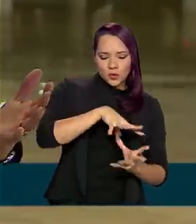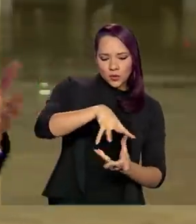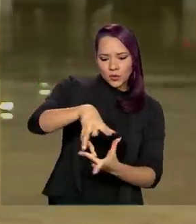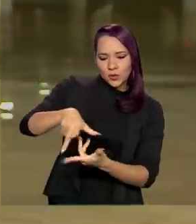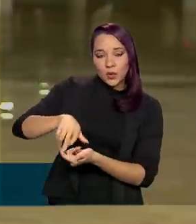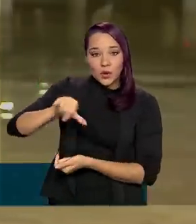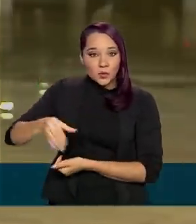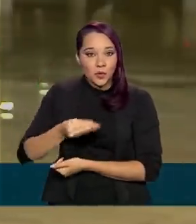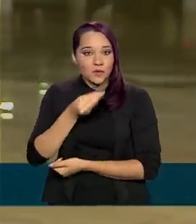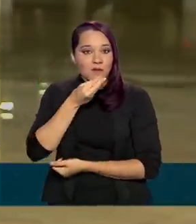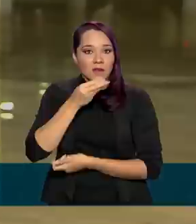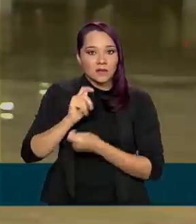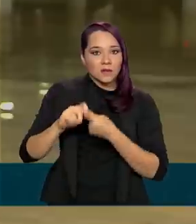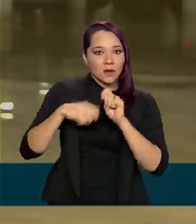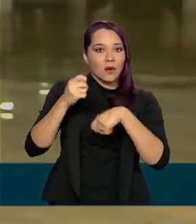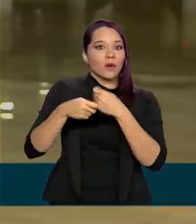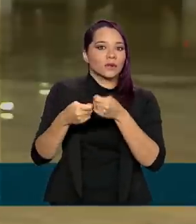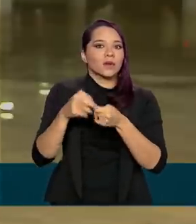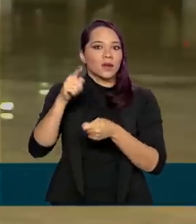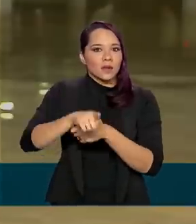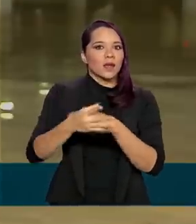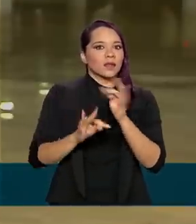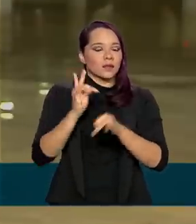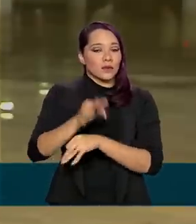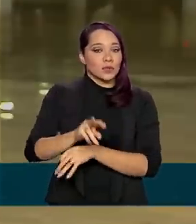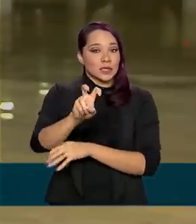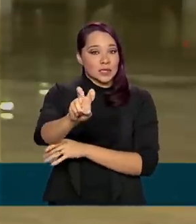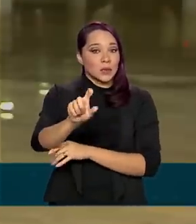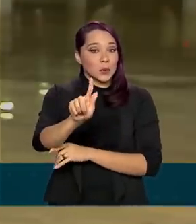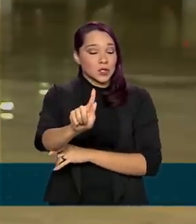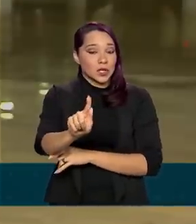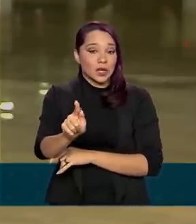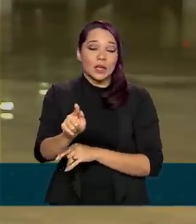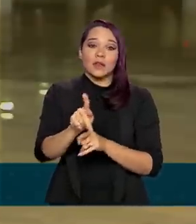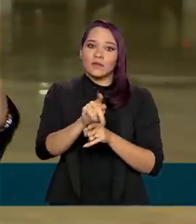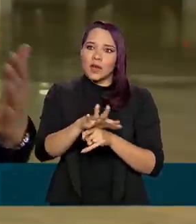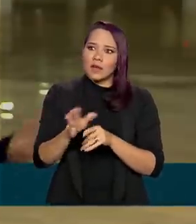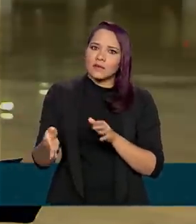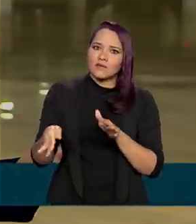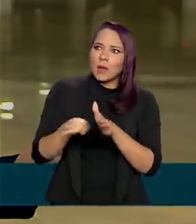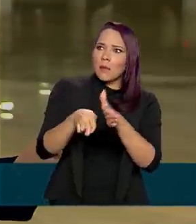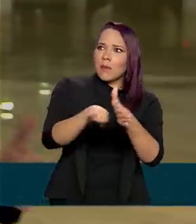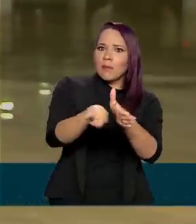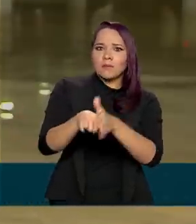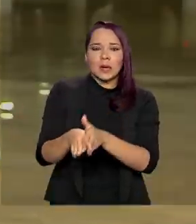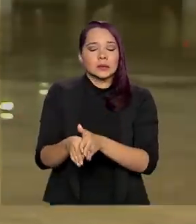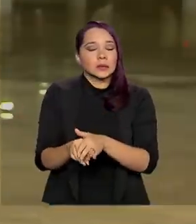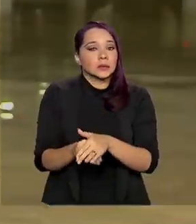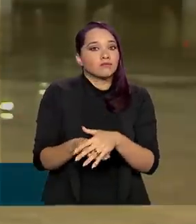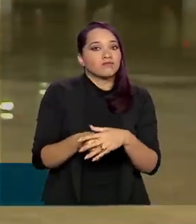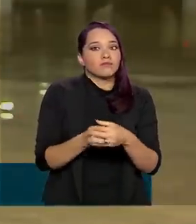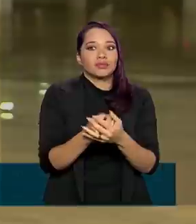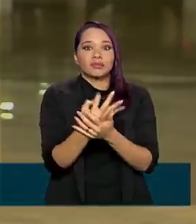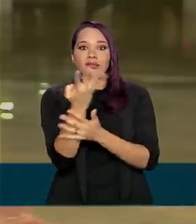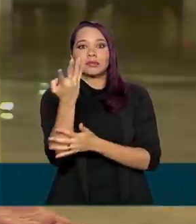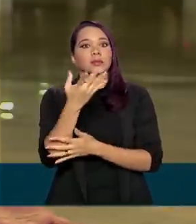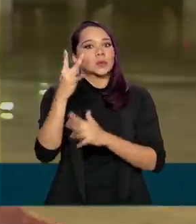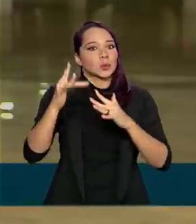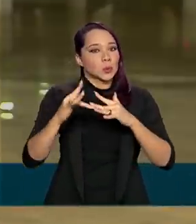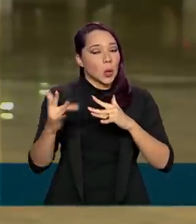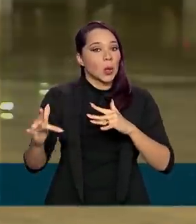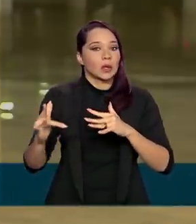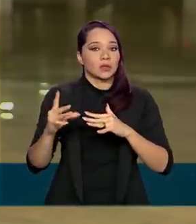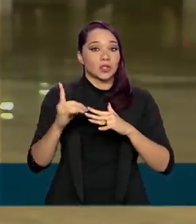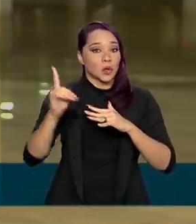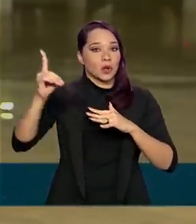oportunidades de negócios envolvendo a tecnologia 5G devem chegar a dezenas de trilhões de dólares nos próximos 10 anos. E o